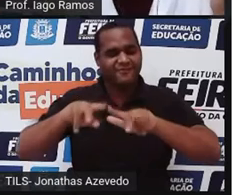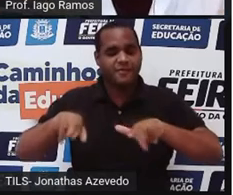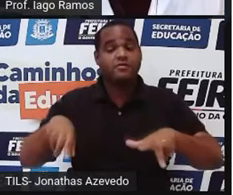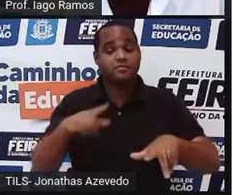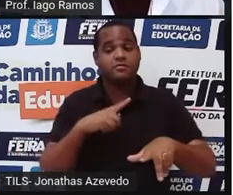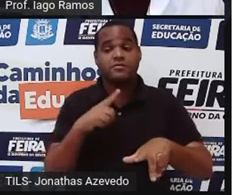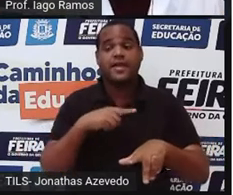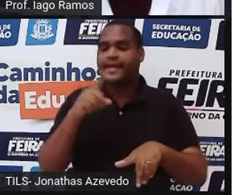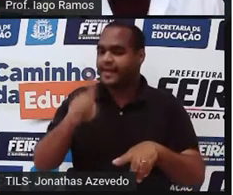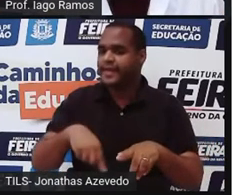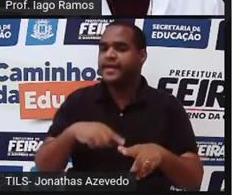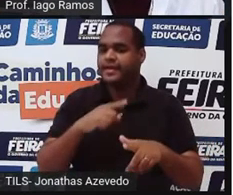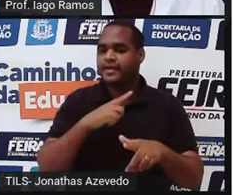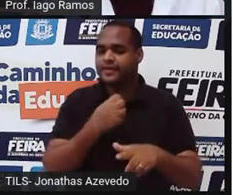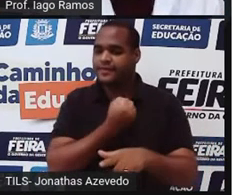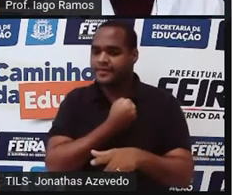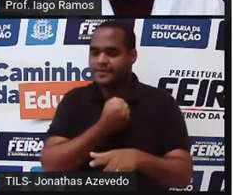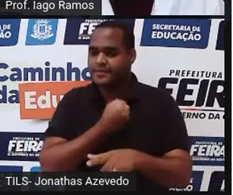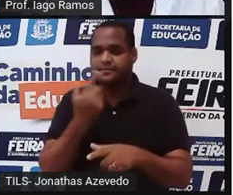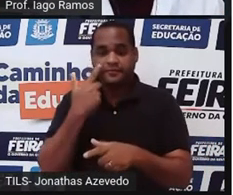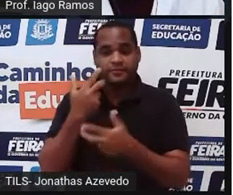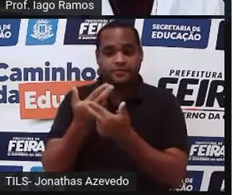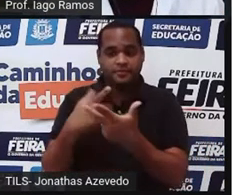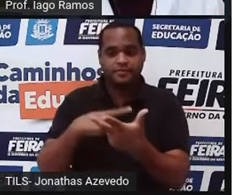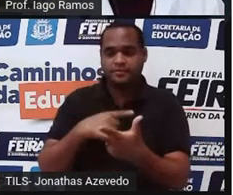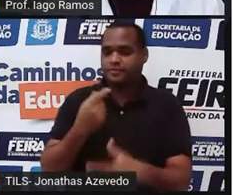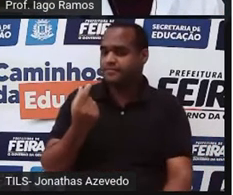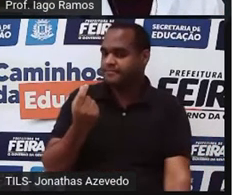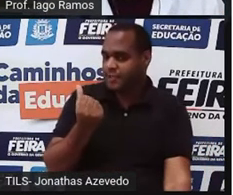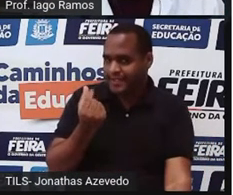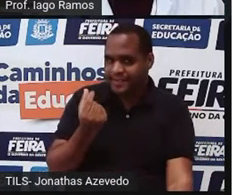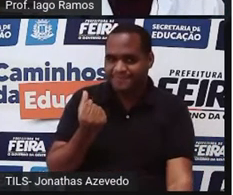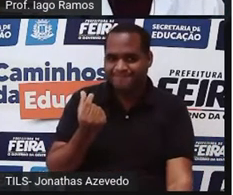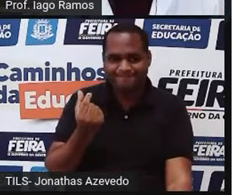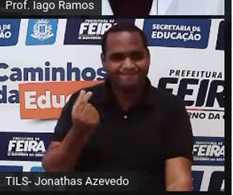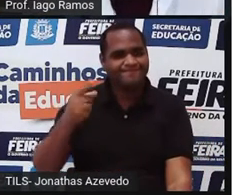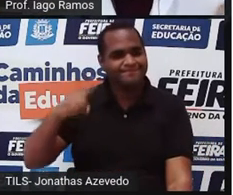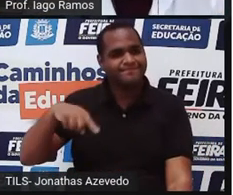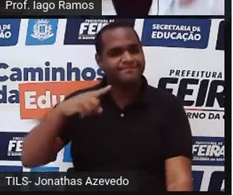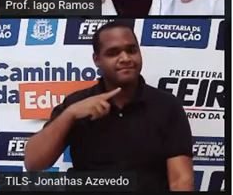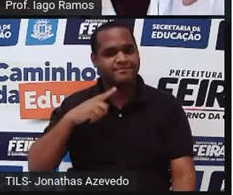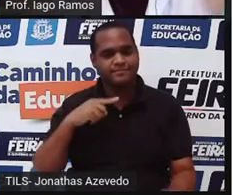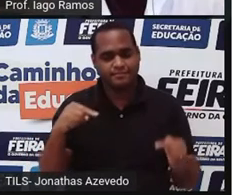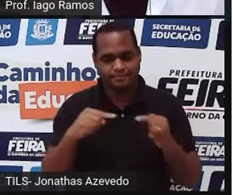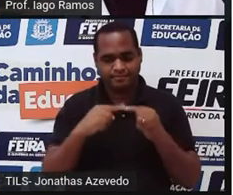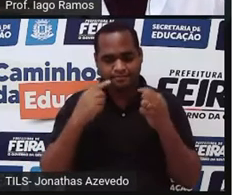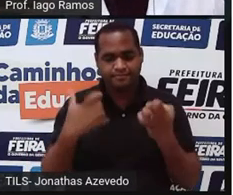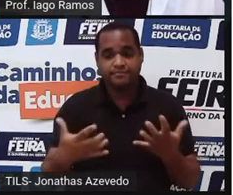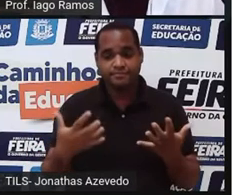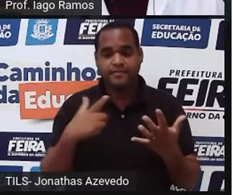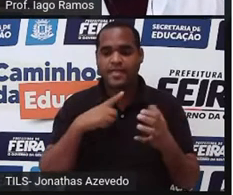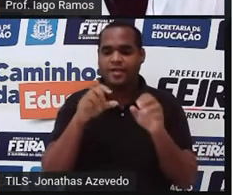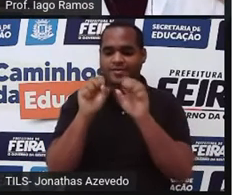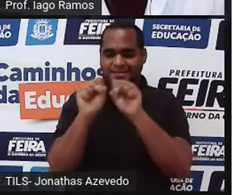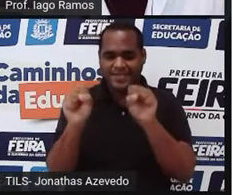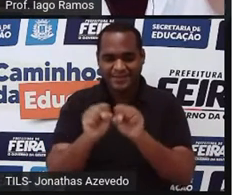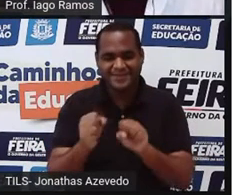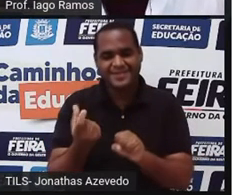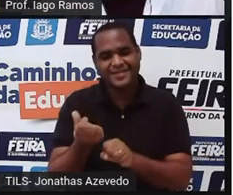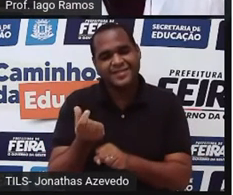a nossa moeda brasileira fala do sistema monetário. E dentro desse sistema monetário,